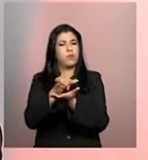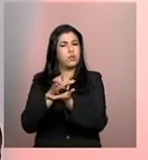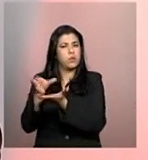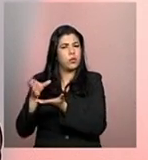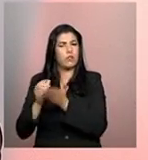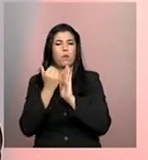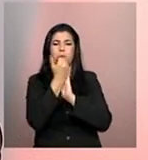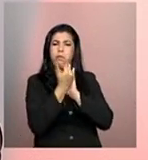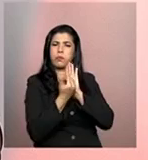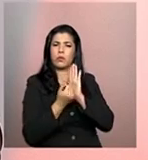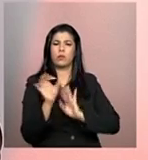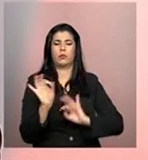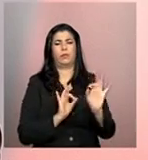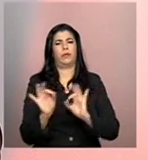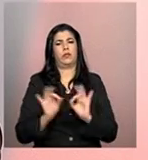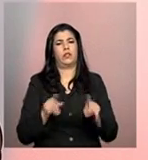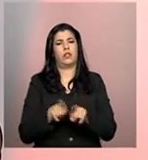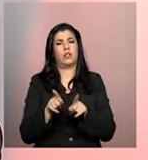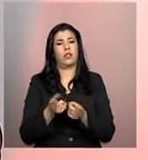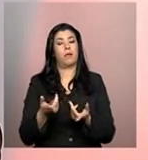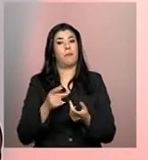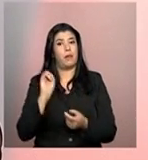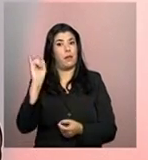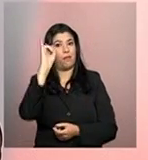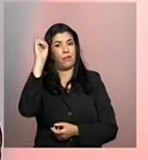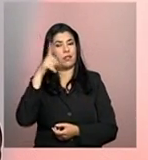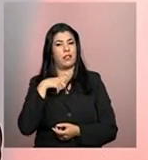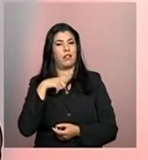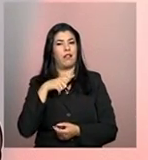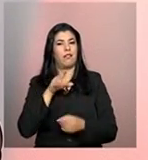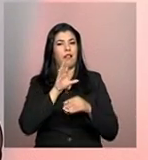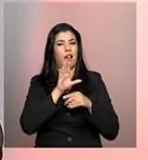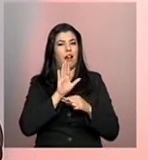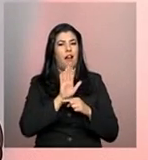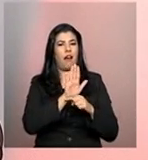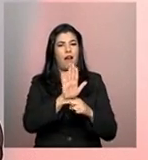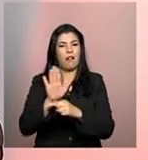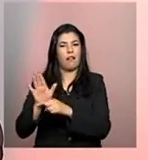dos programas, projetos, inclusive de benefícios na área da assistência social.